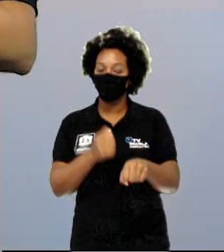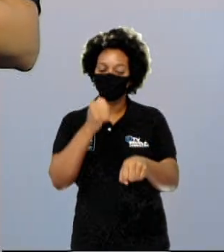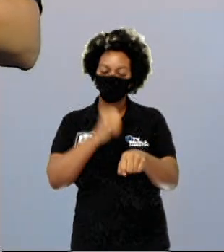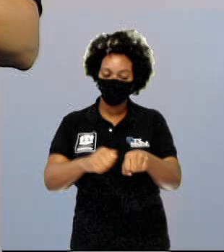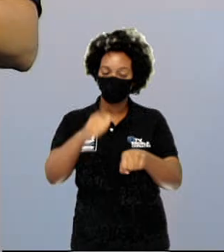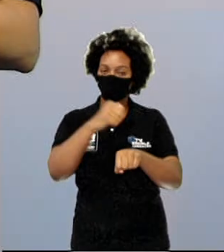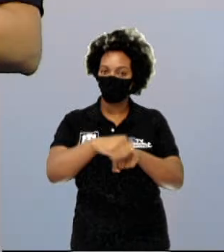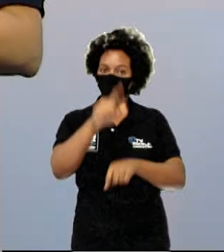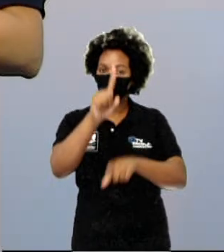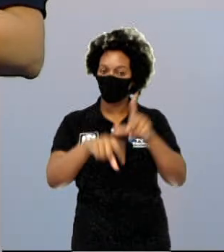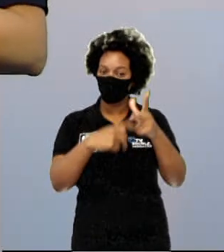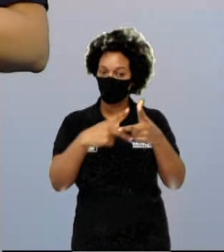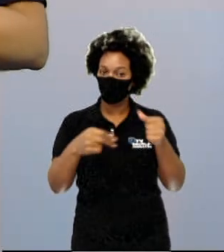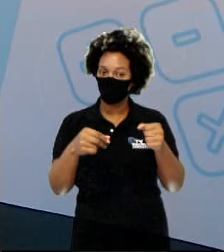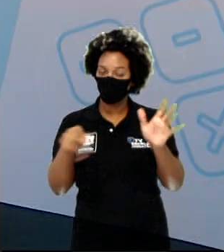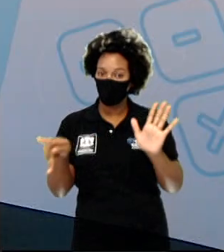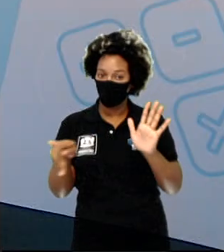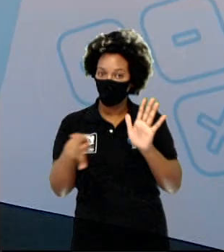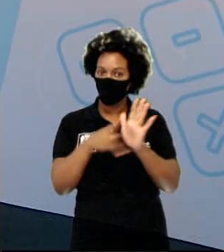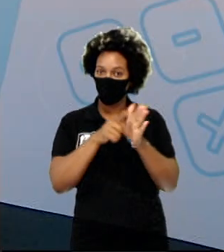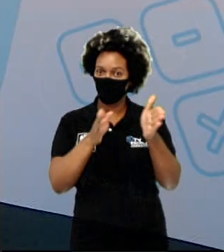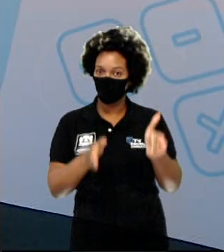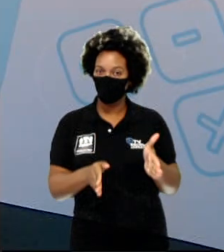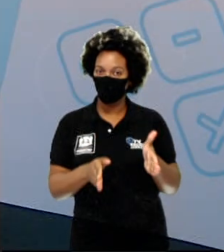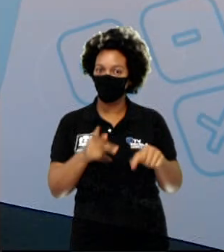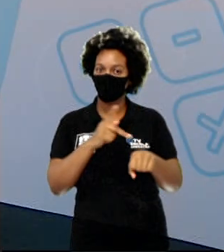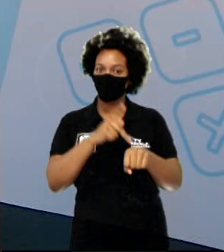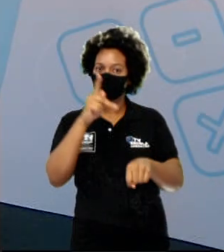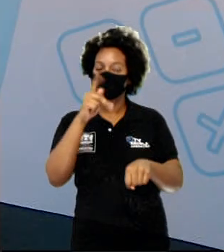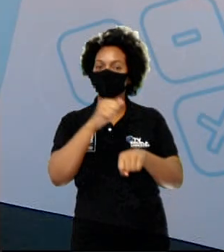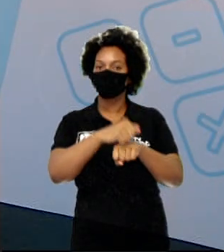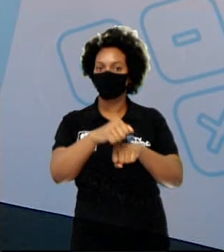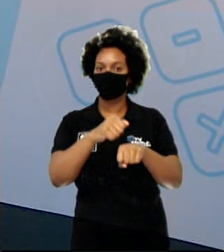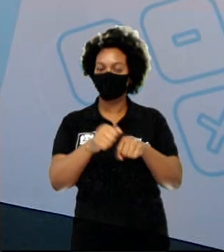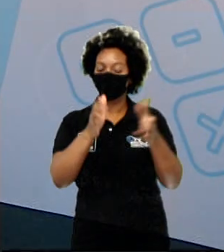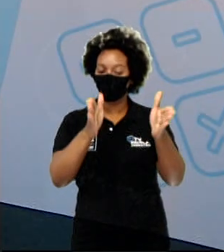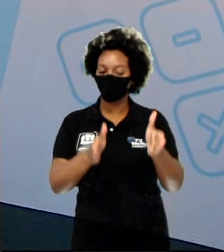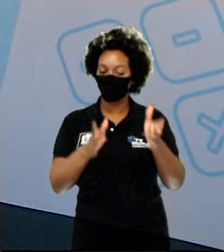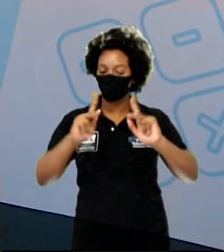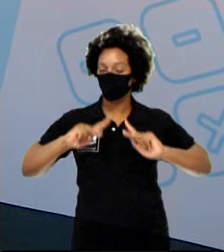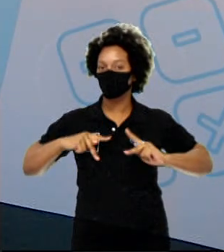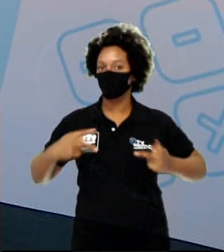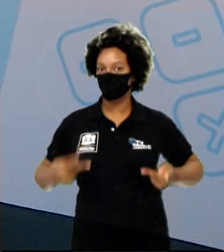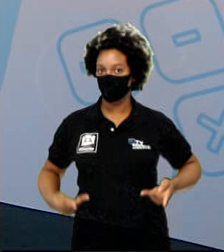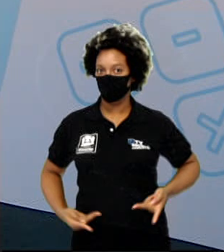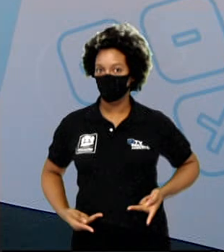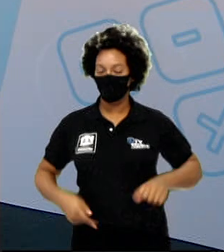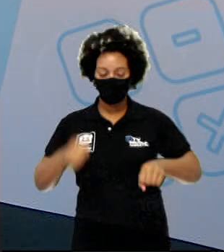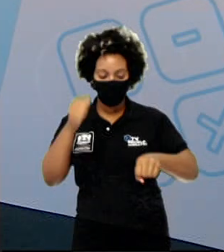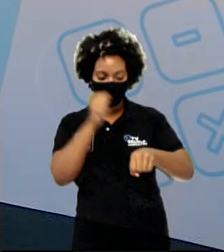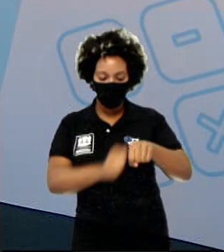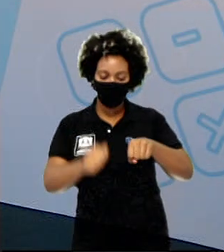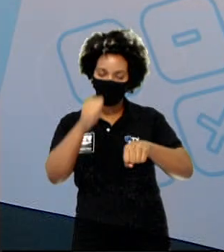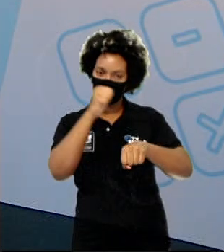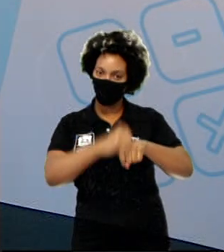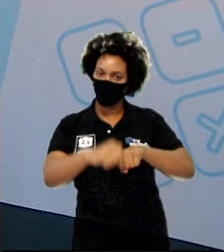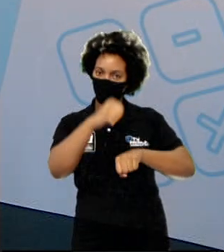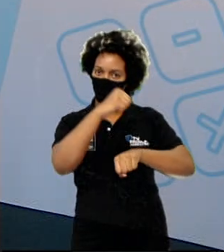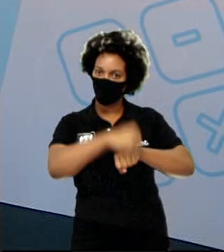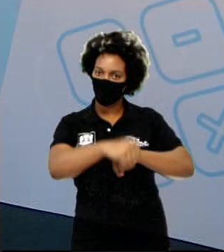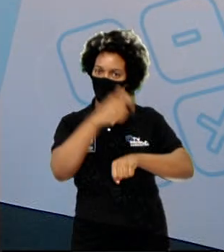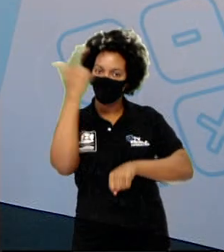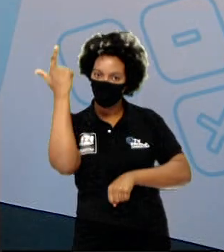instrumento típico do Paleolítico. É a época em que o homem, lascando uma pedra na outra,